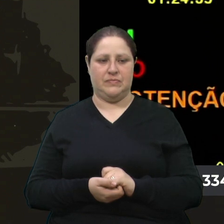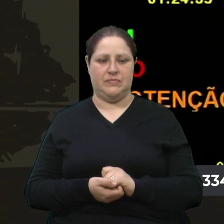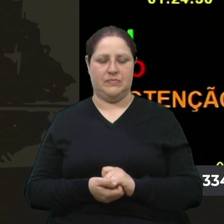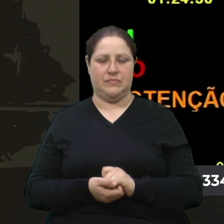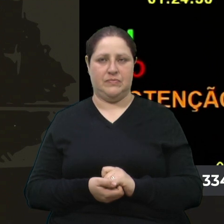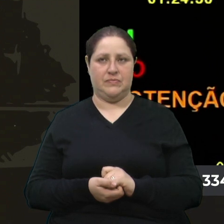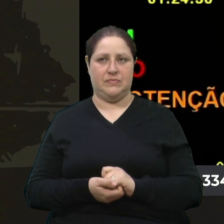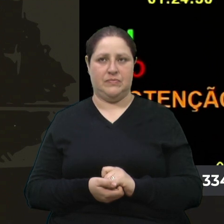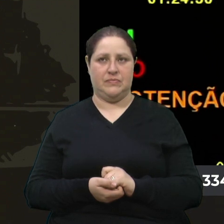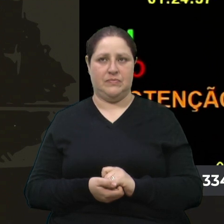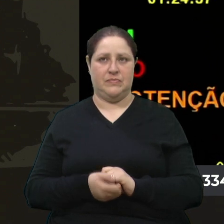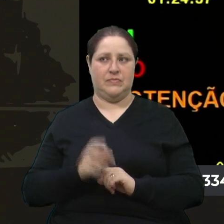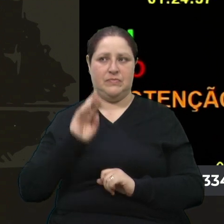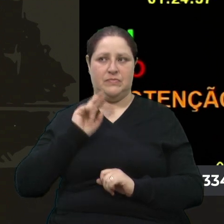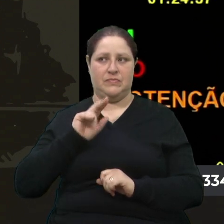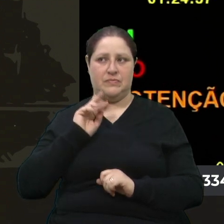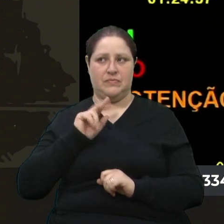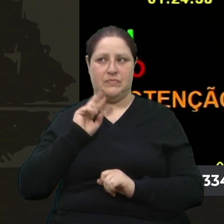Renato Oliveira.